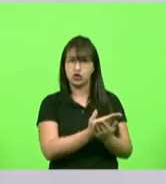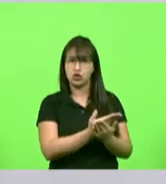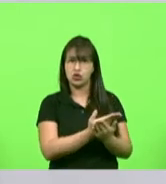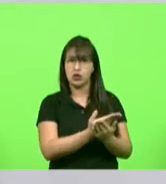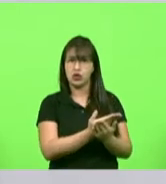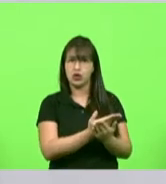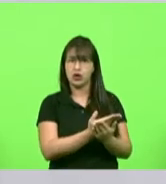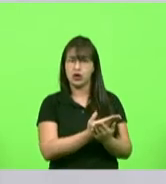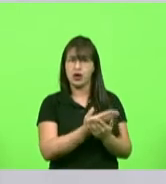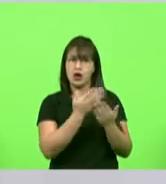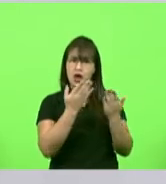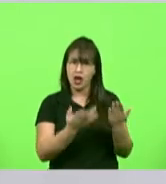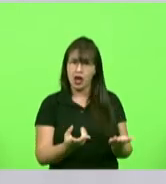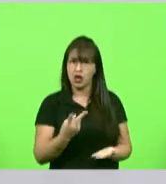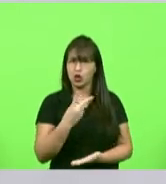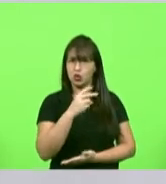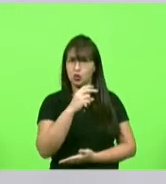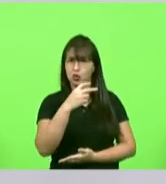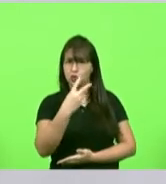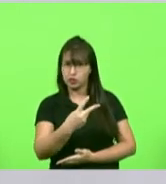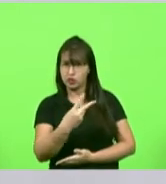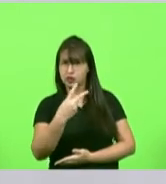estavam estudando